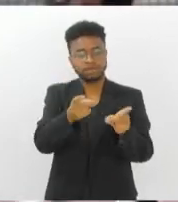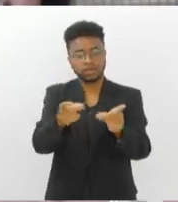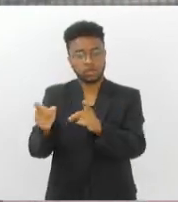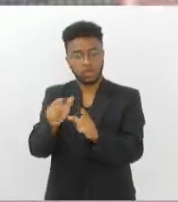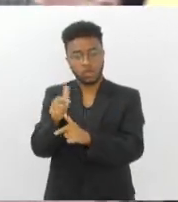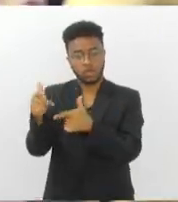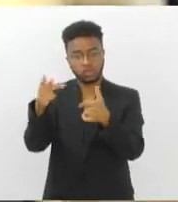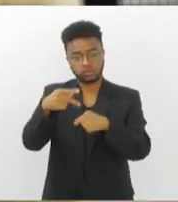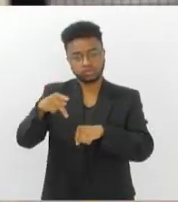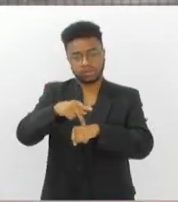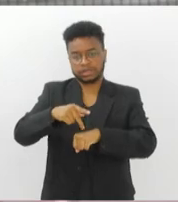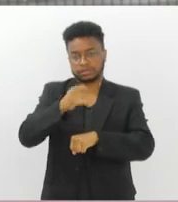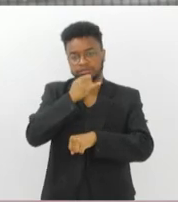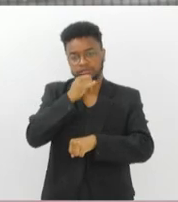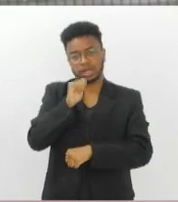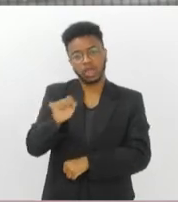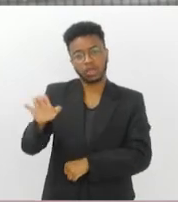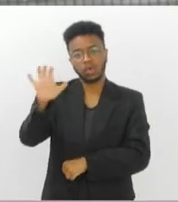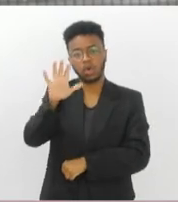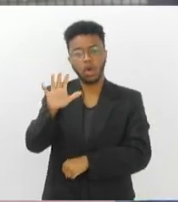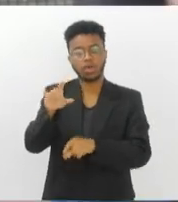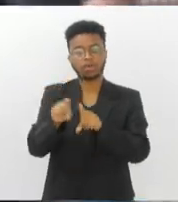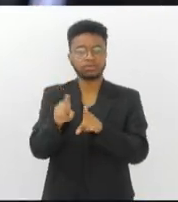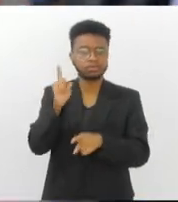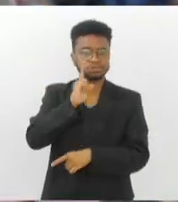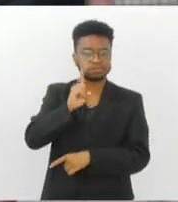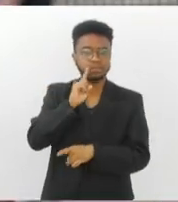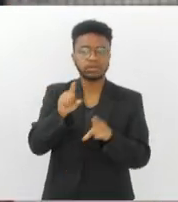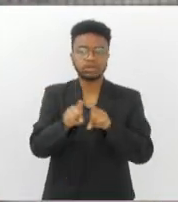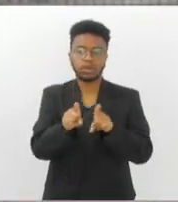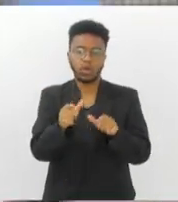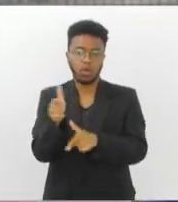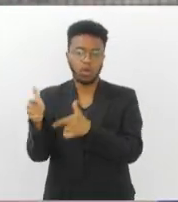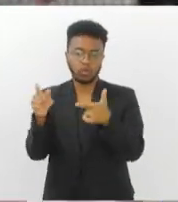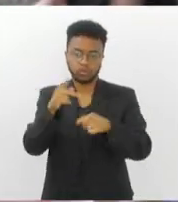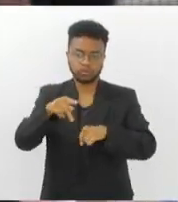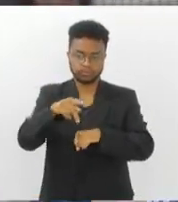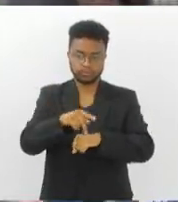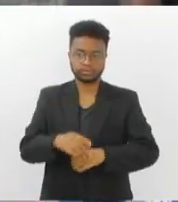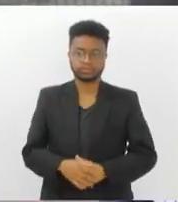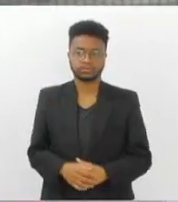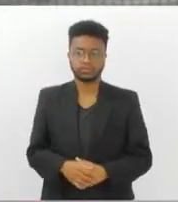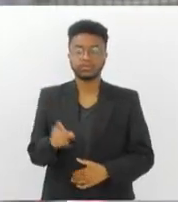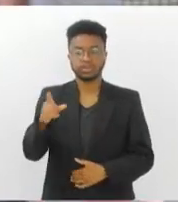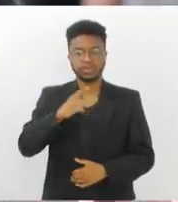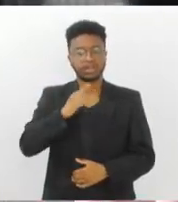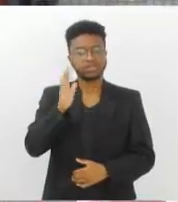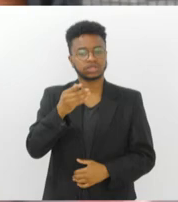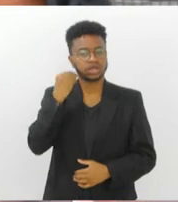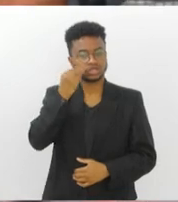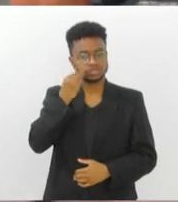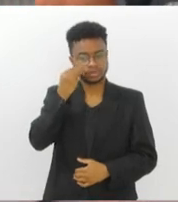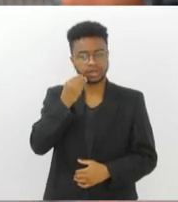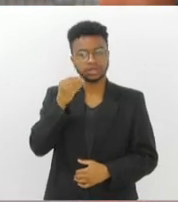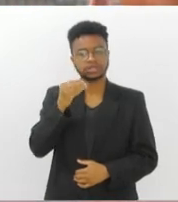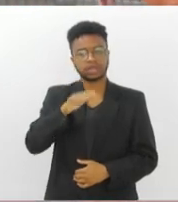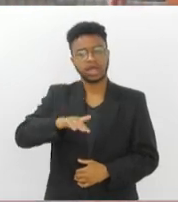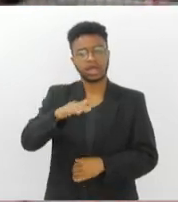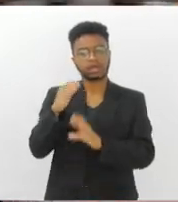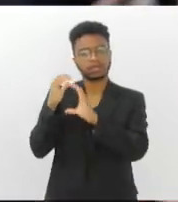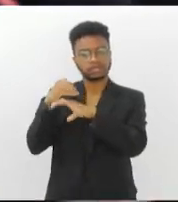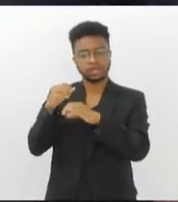atender o mercado europeu, atender os Estados Unidos e entre outros países. Quer dizer, pela tua experiência como engenheiro químico,